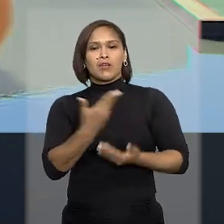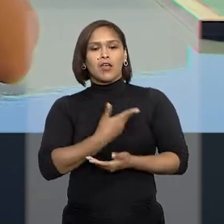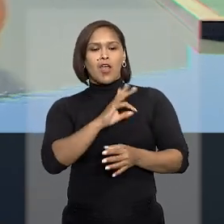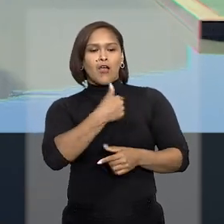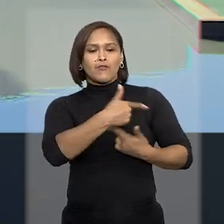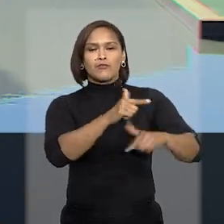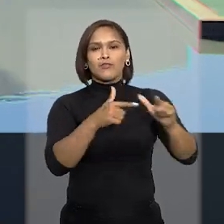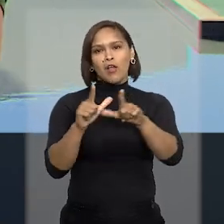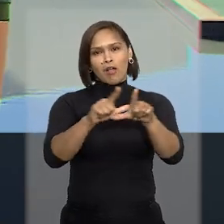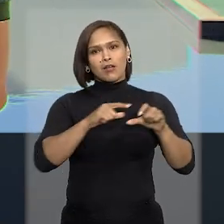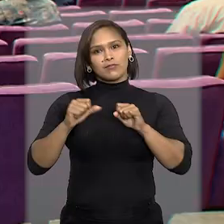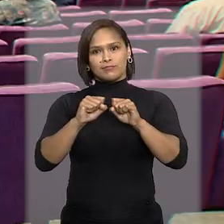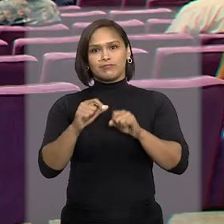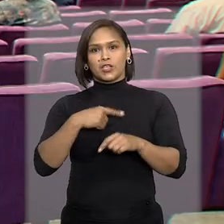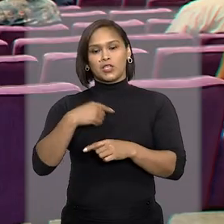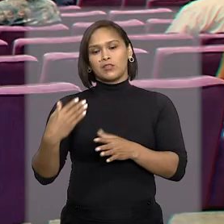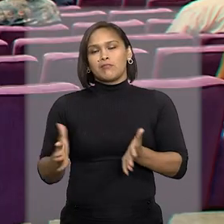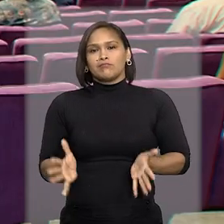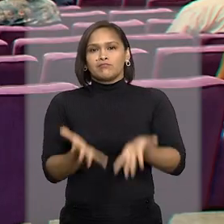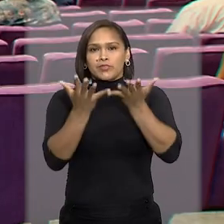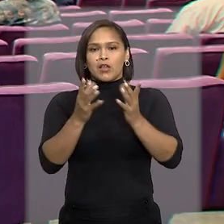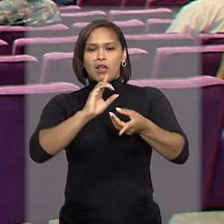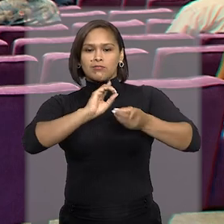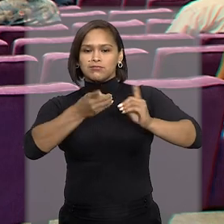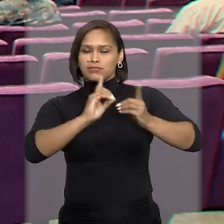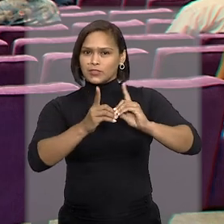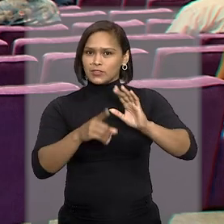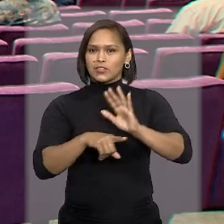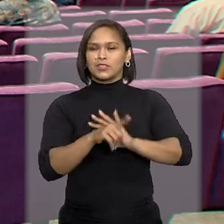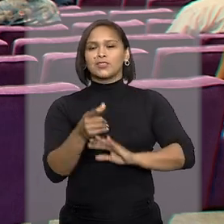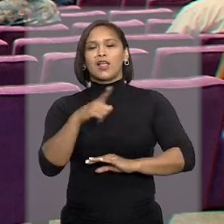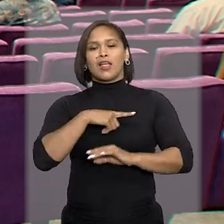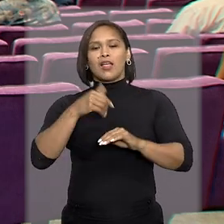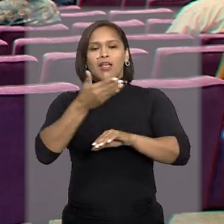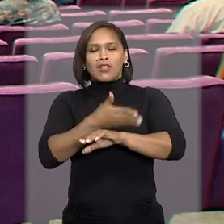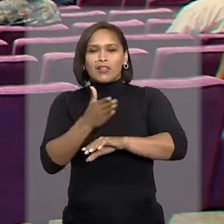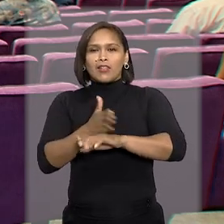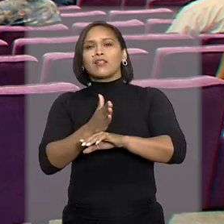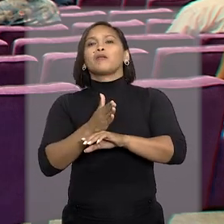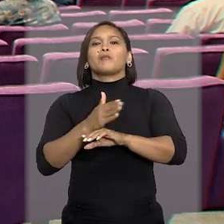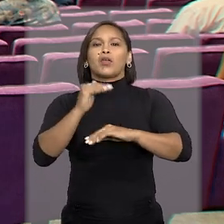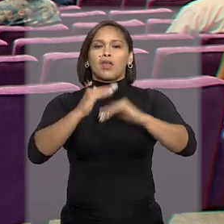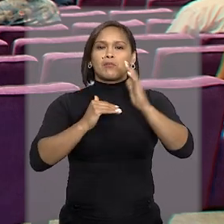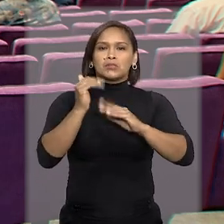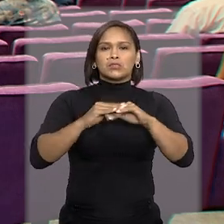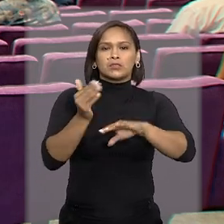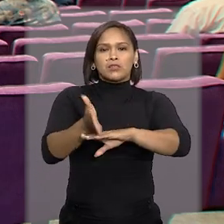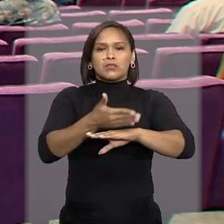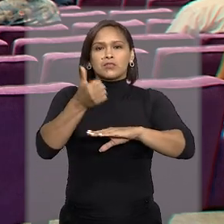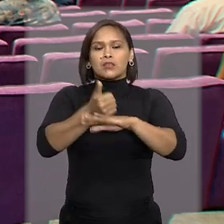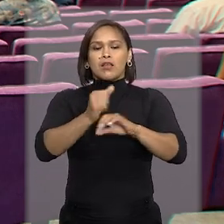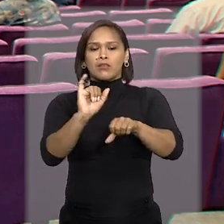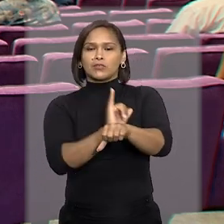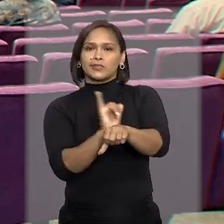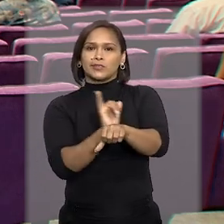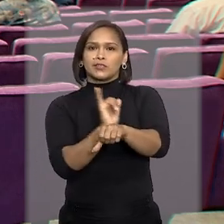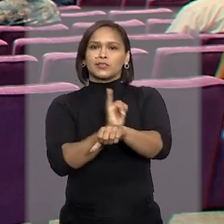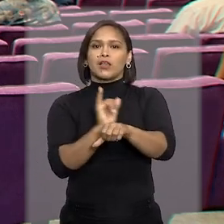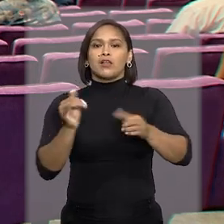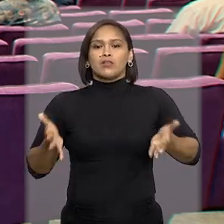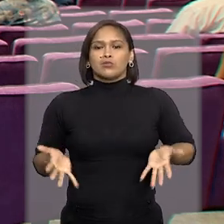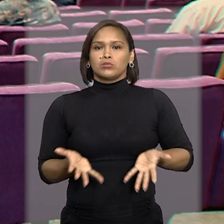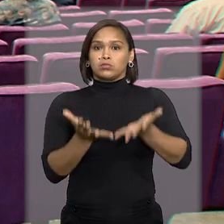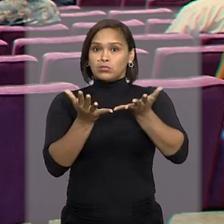amizade fora do órgão. Nós promovemos dinâmicas, treinamento, ações de capacitação, estratégias